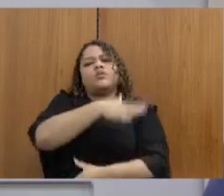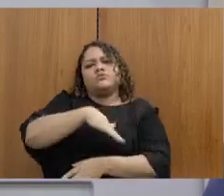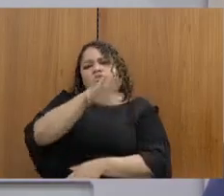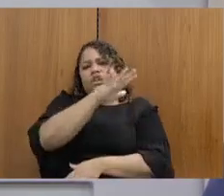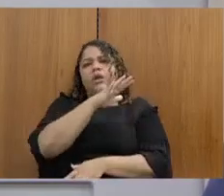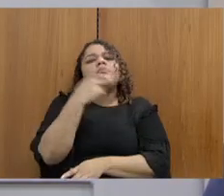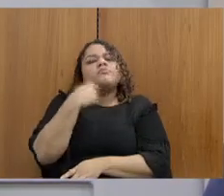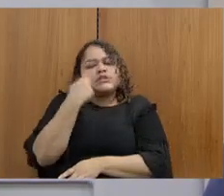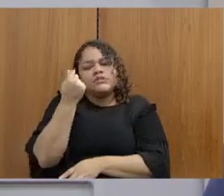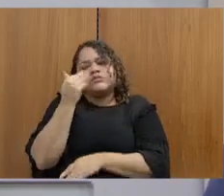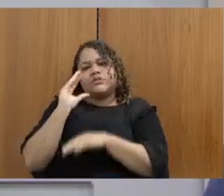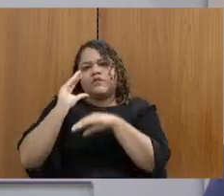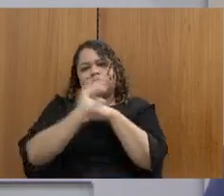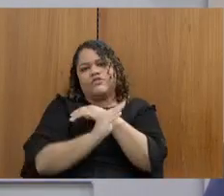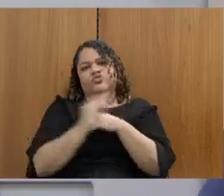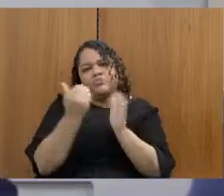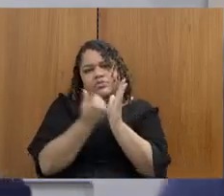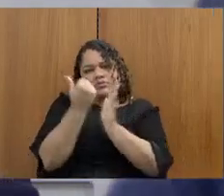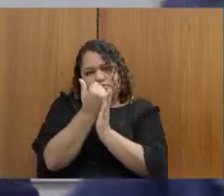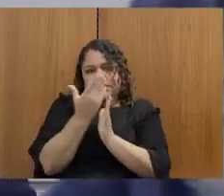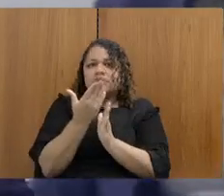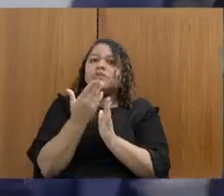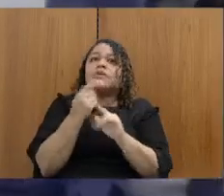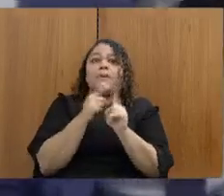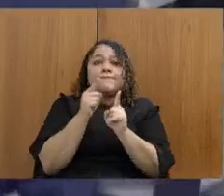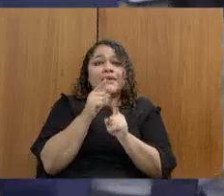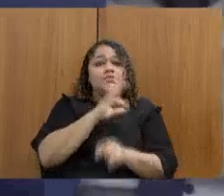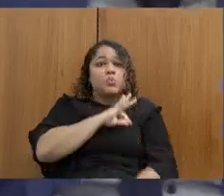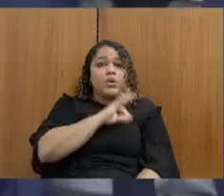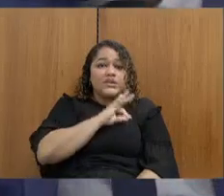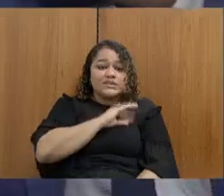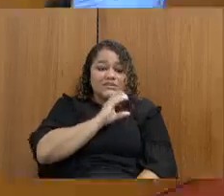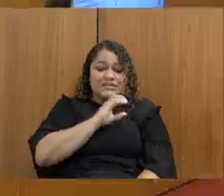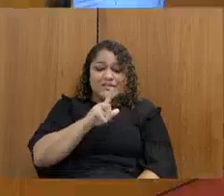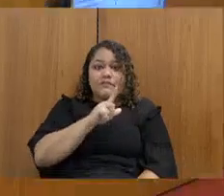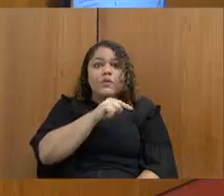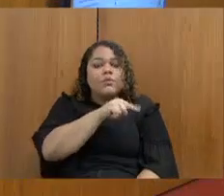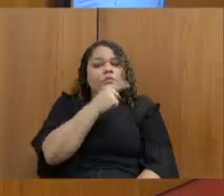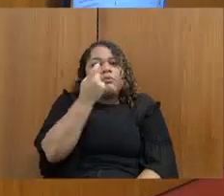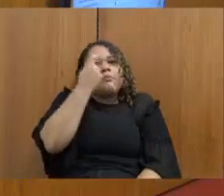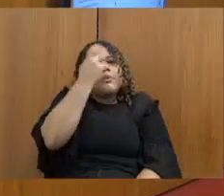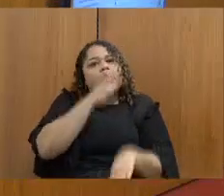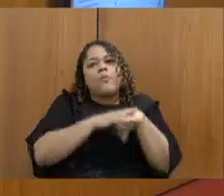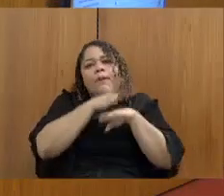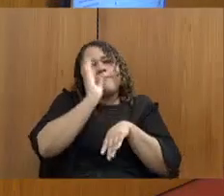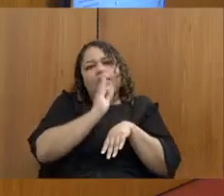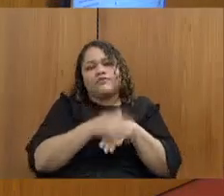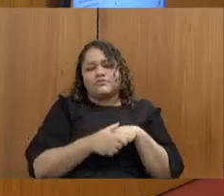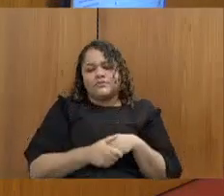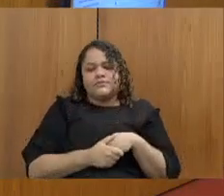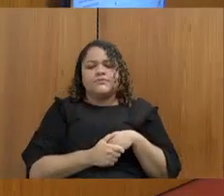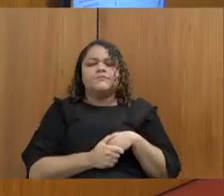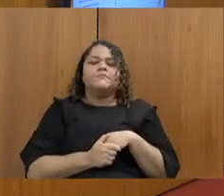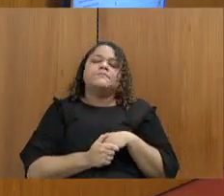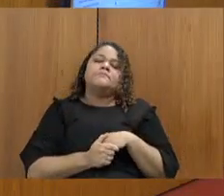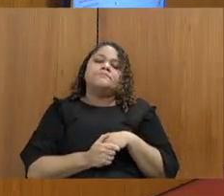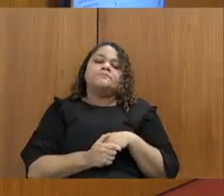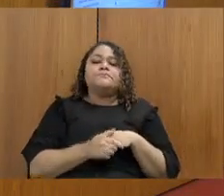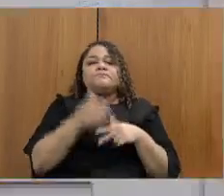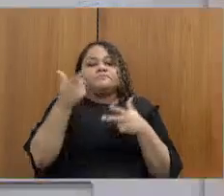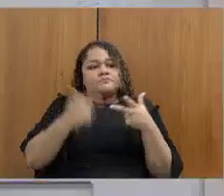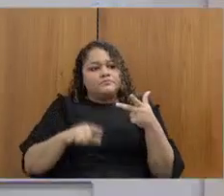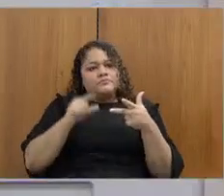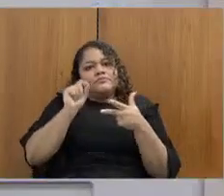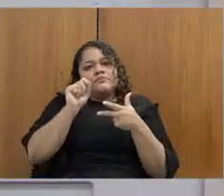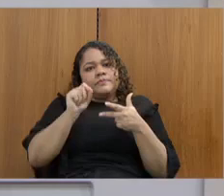mais investimentos, mas a questão da civil me traz uma preocupação ainda maior, secretário. A outra questão é que a gente fala